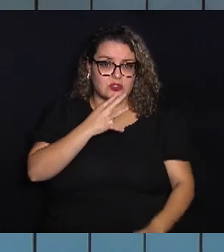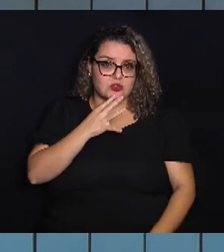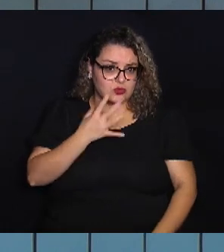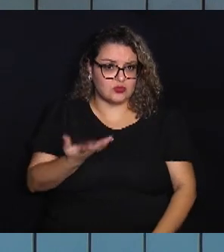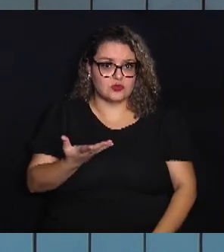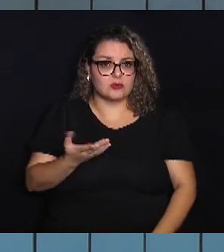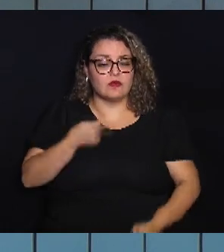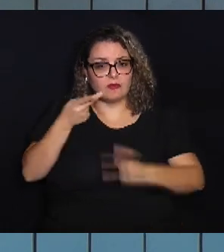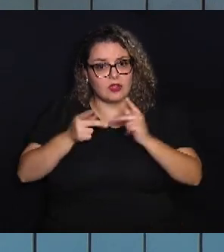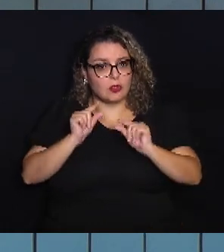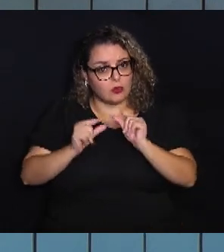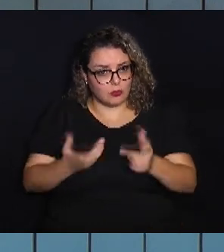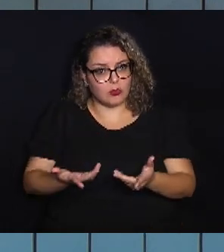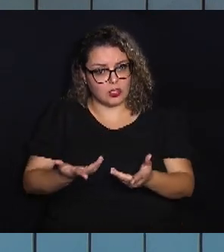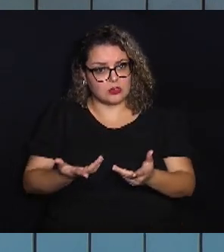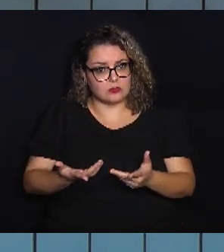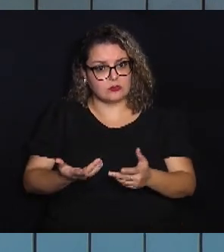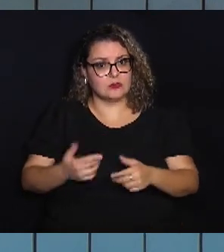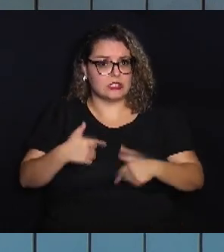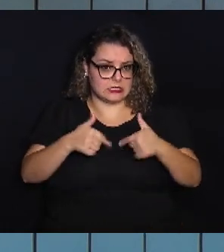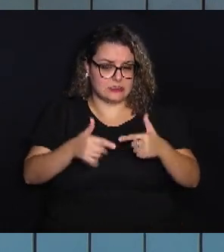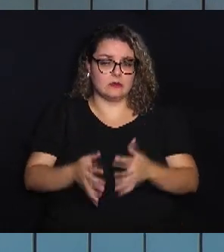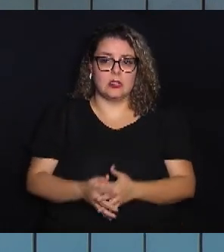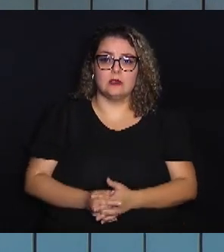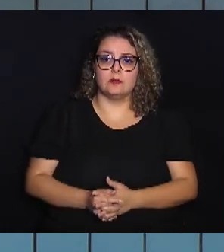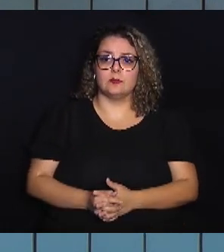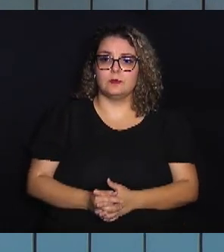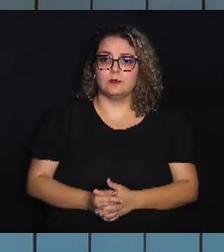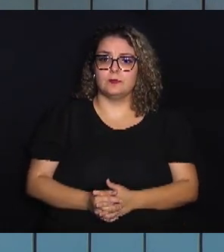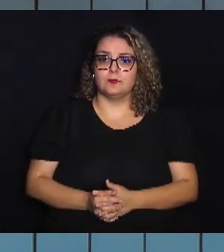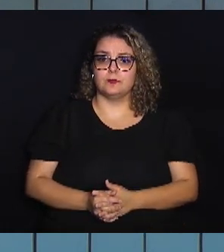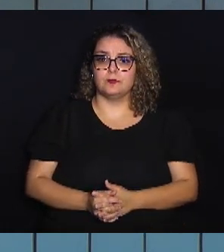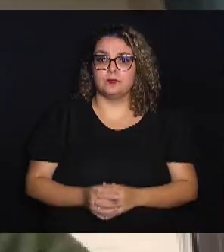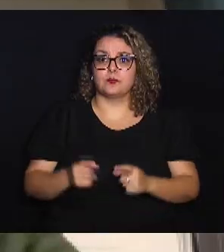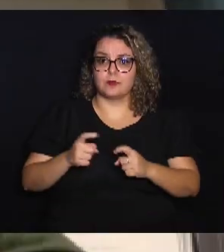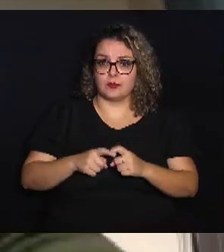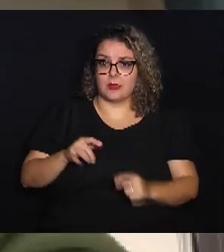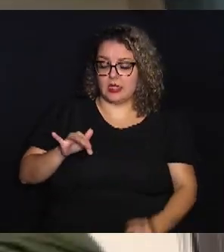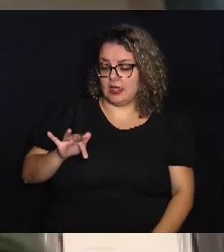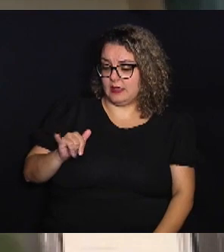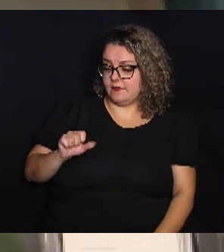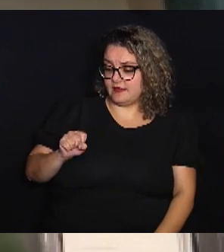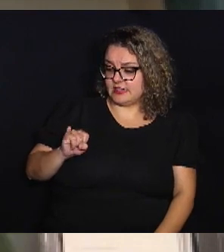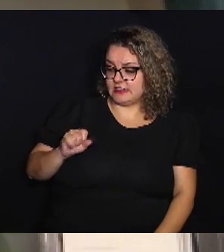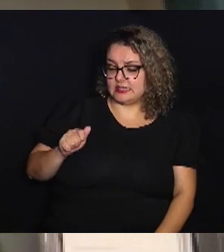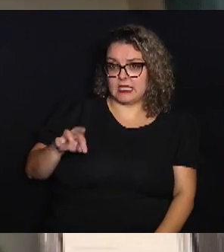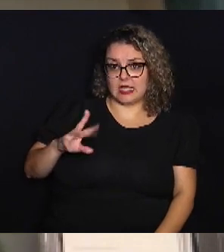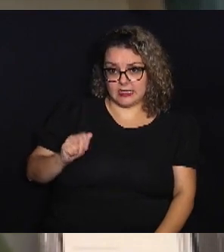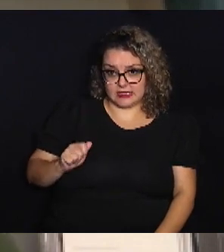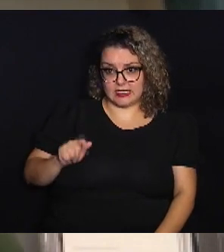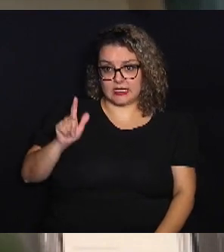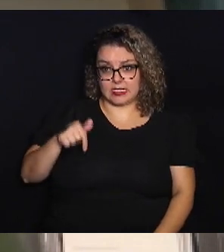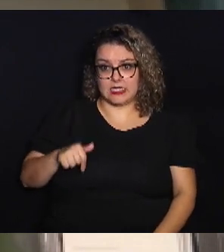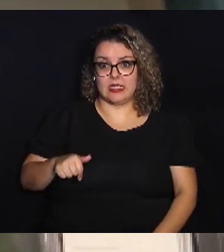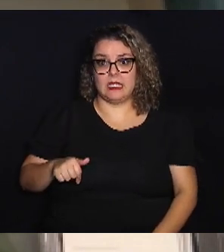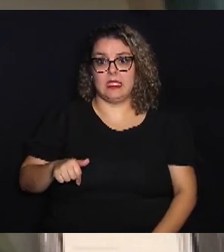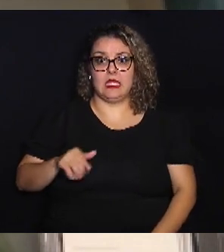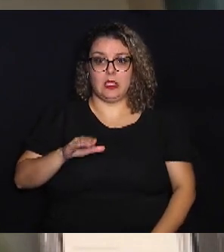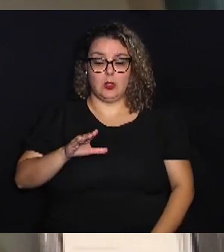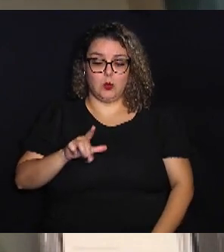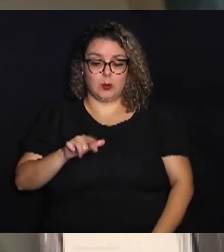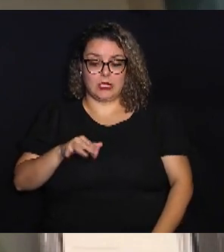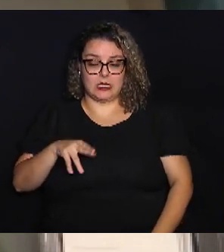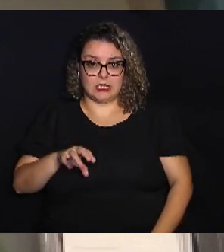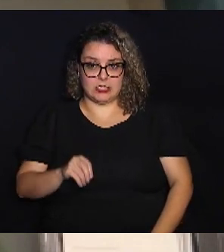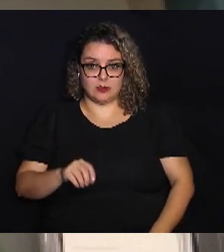conhecem muito, né? Falar um pouquinho sobre esse trabalho. O médico fisiatra é o clínico